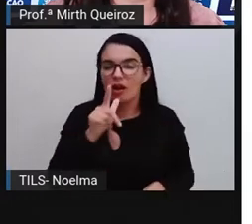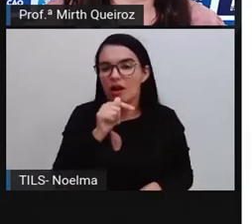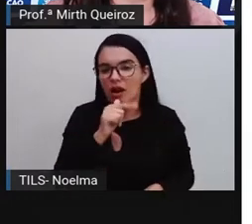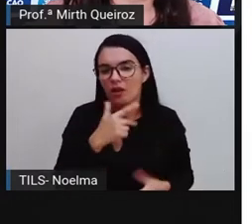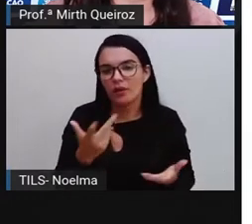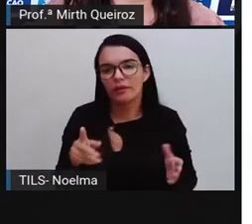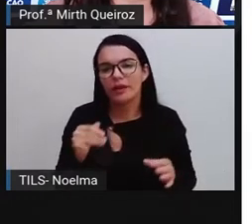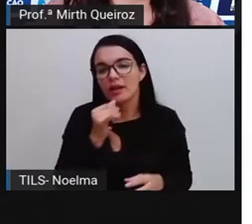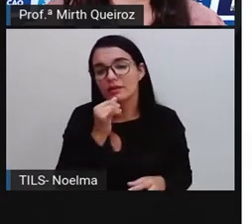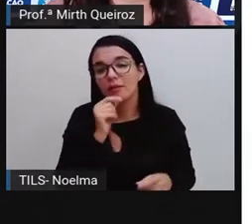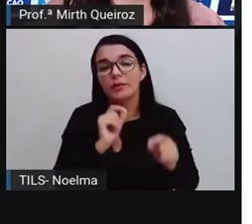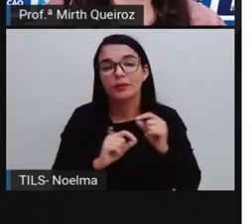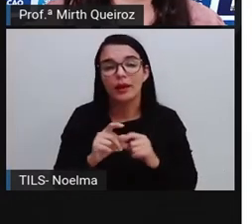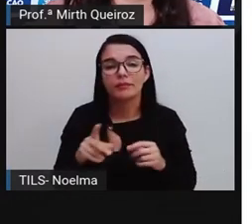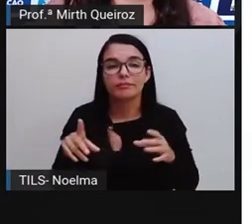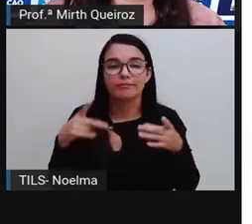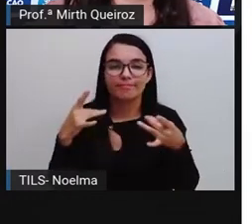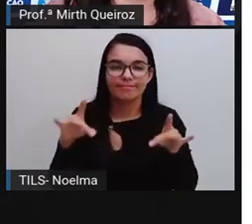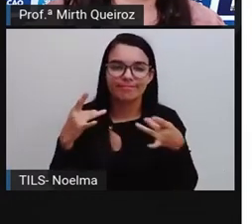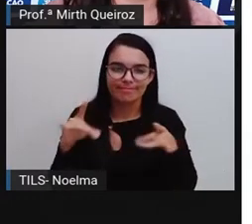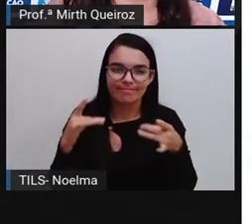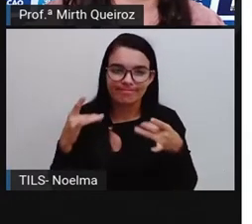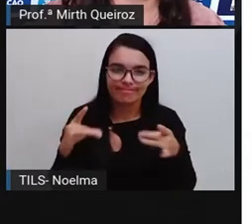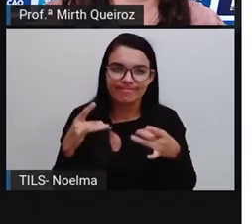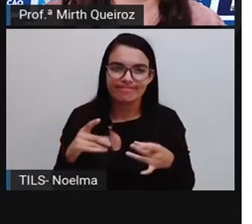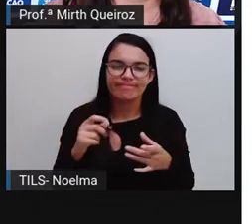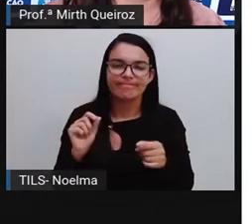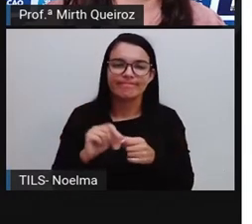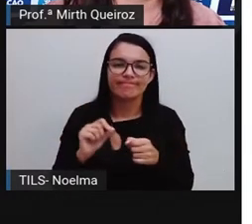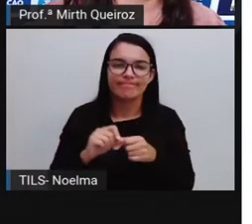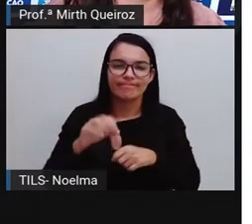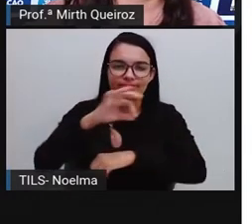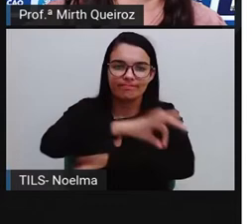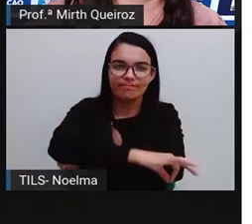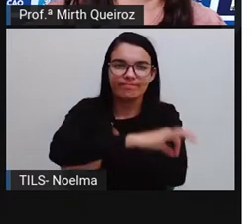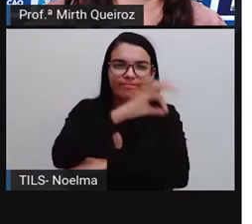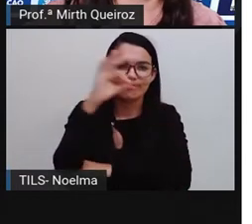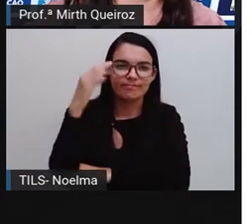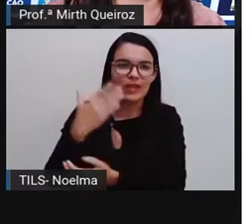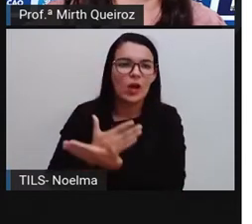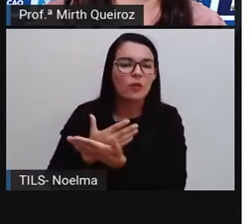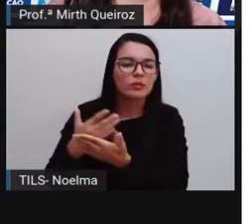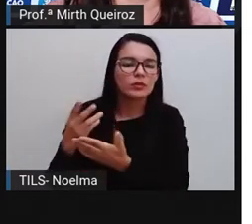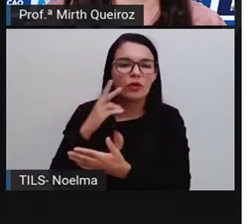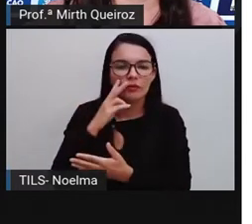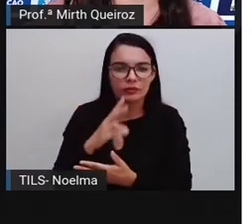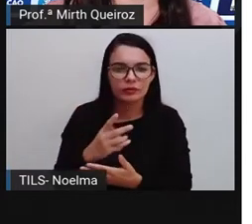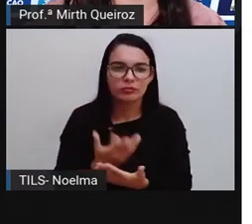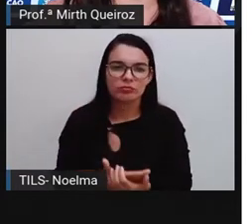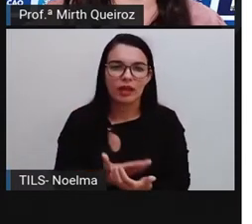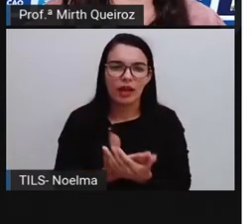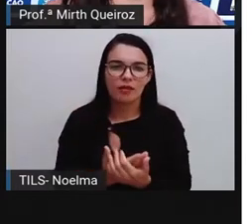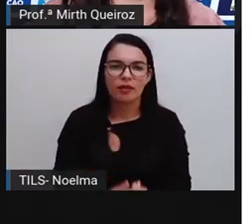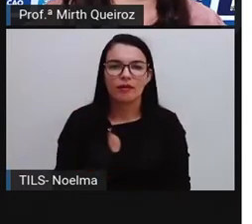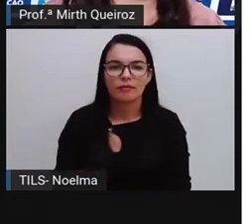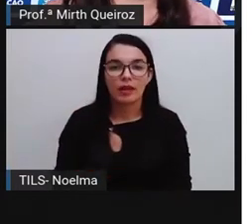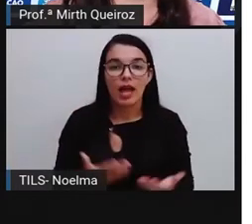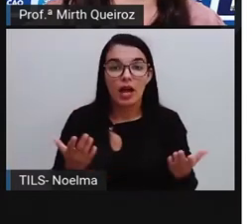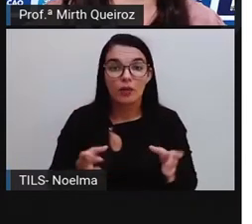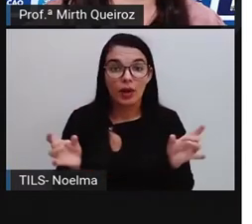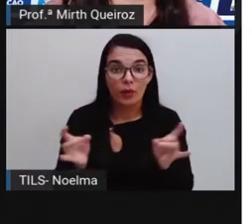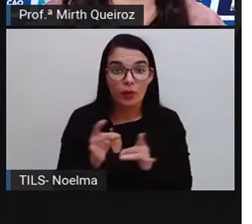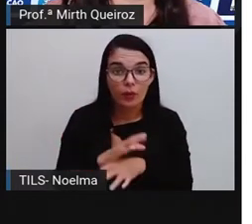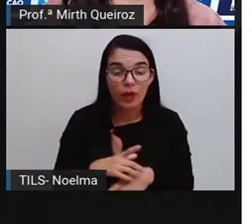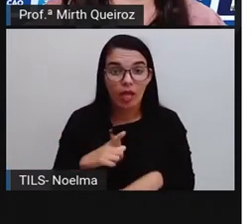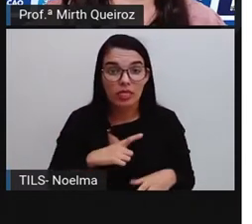Que são produzidos a partir do petróleo e que a gente viu logo lá no início da nossa aula. E, para concluir,